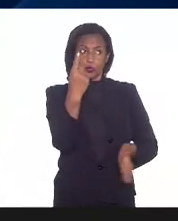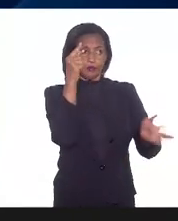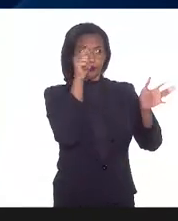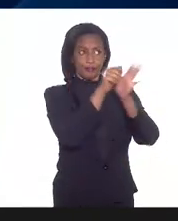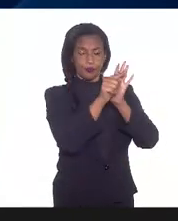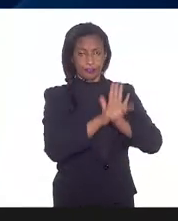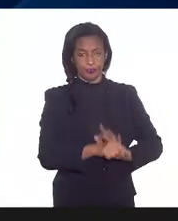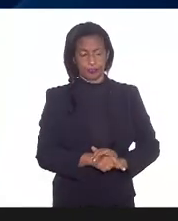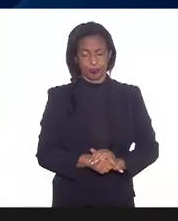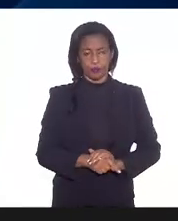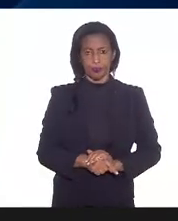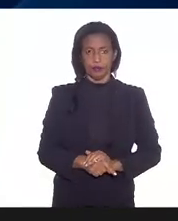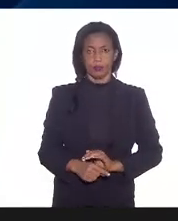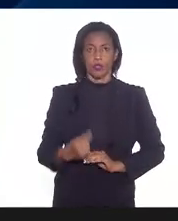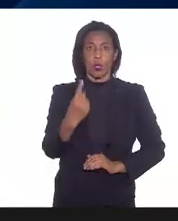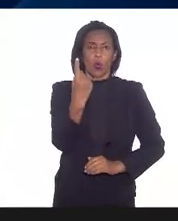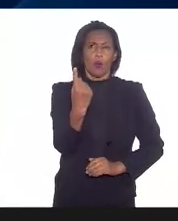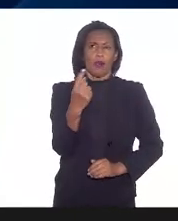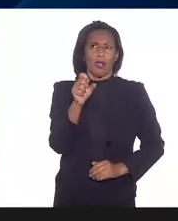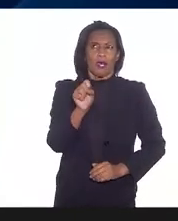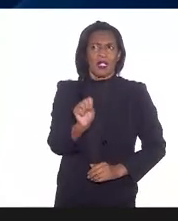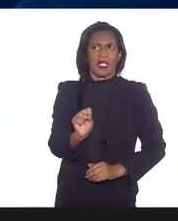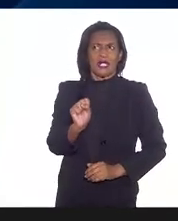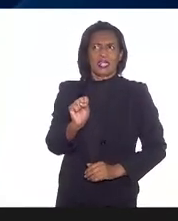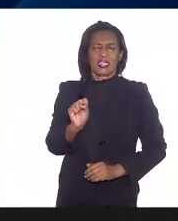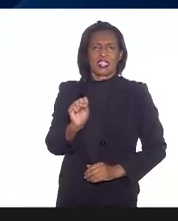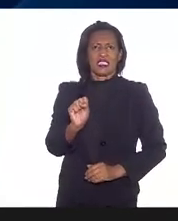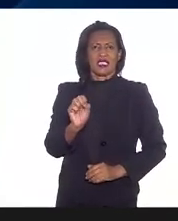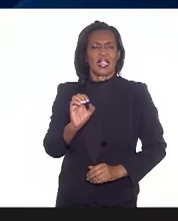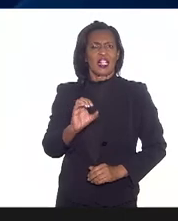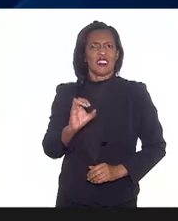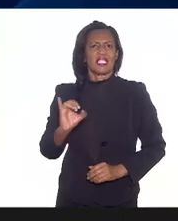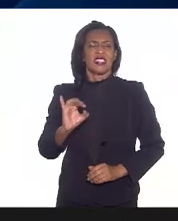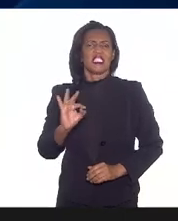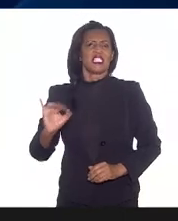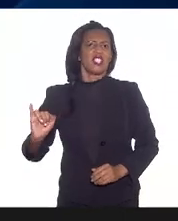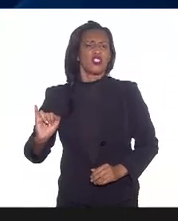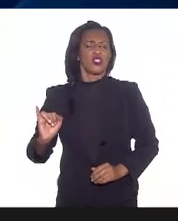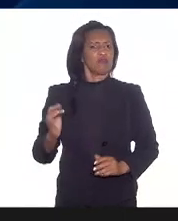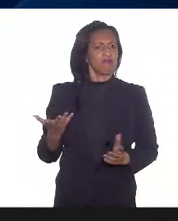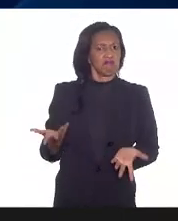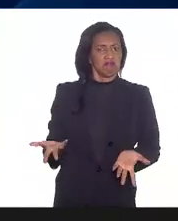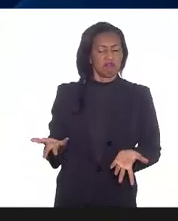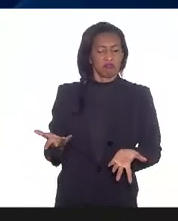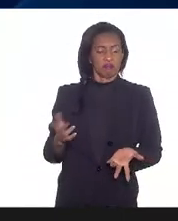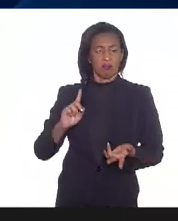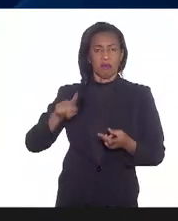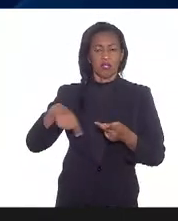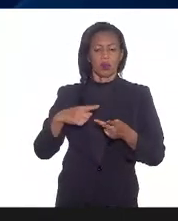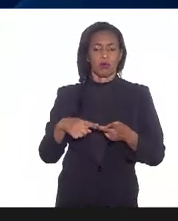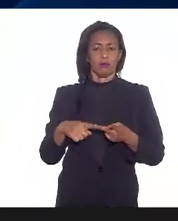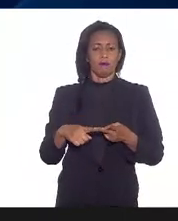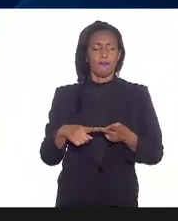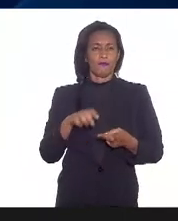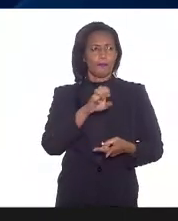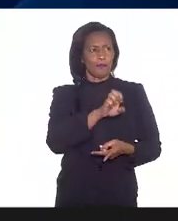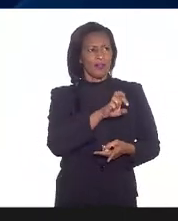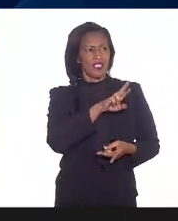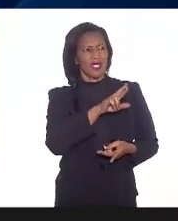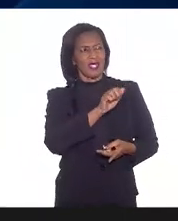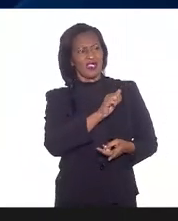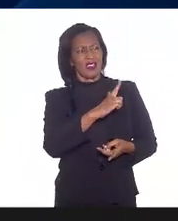uma é essa city quem que faz parte dessa city e outra para Heralda